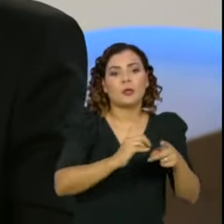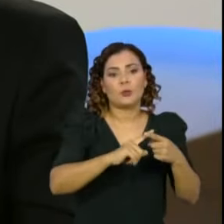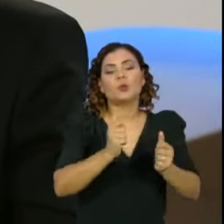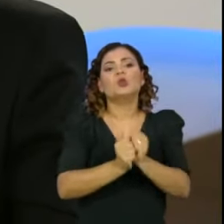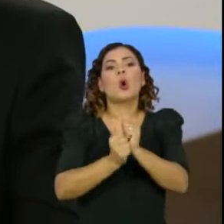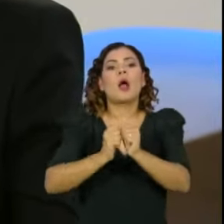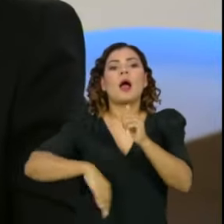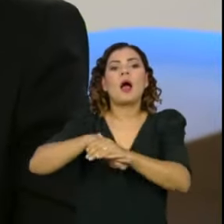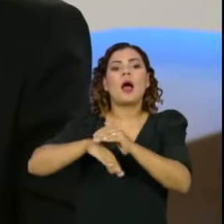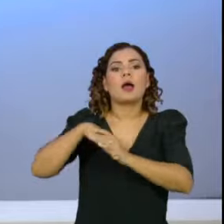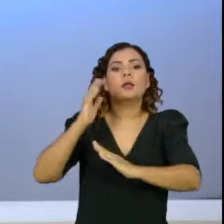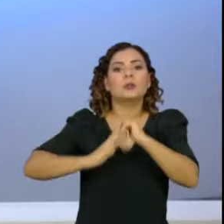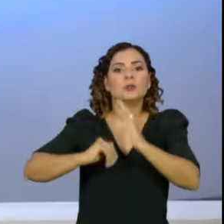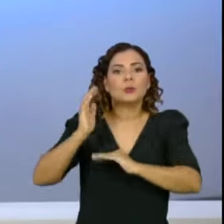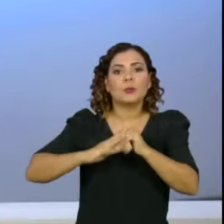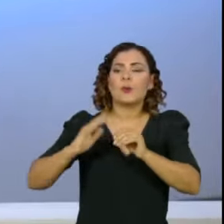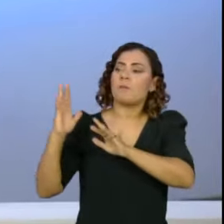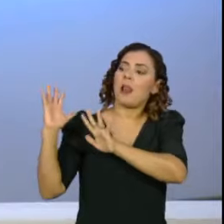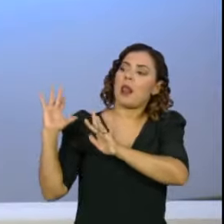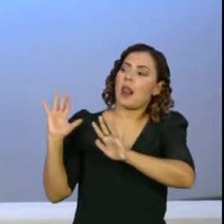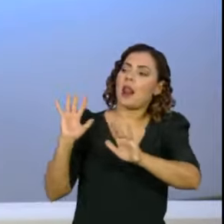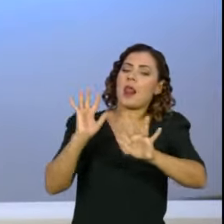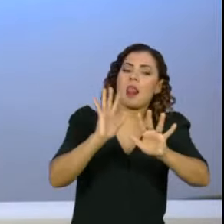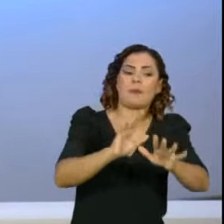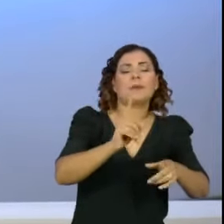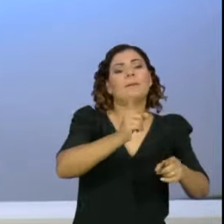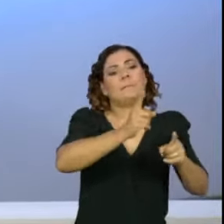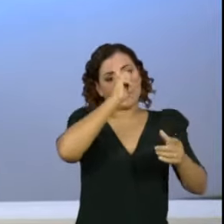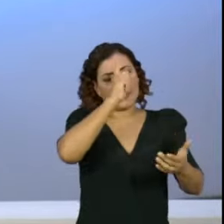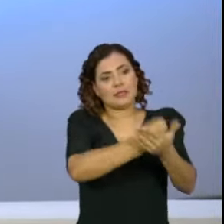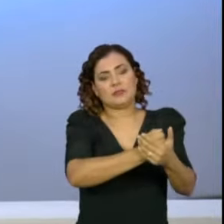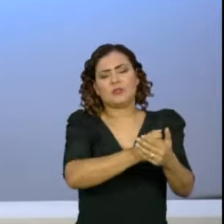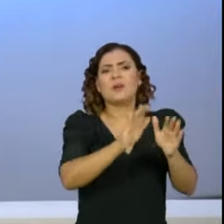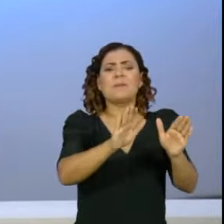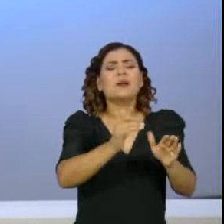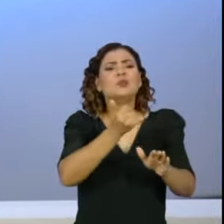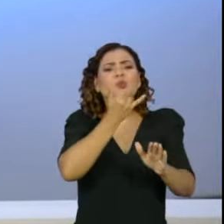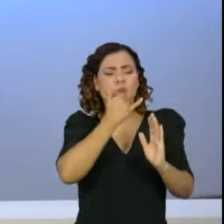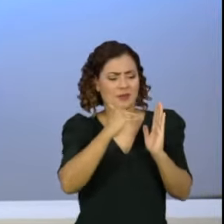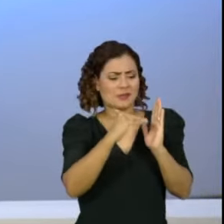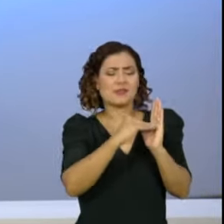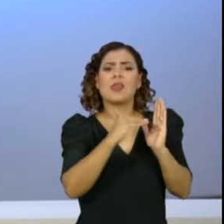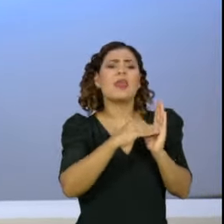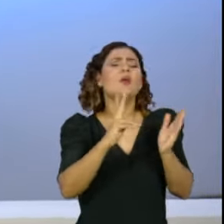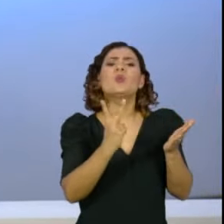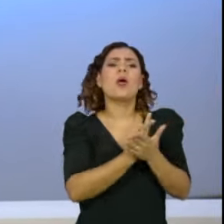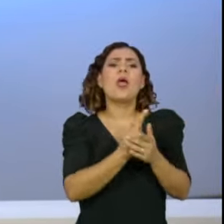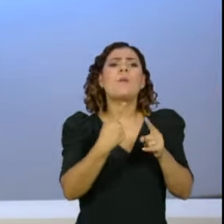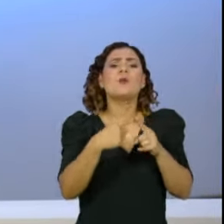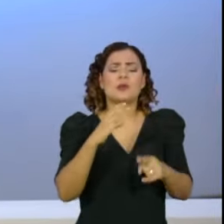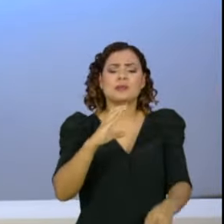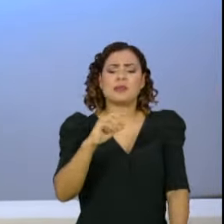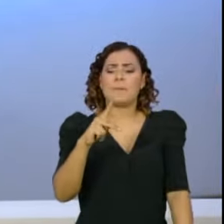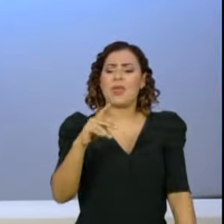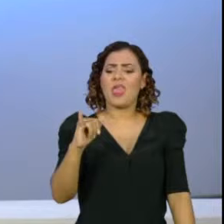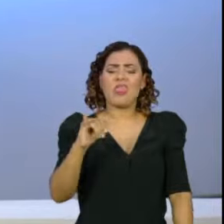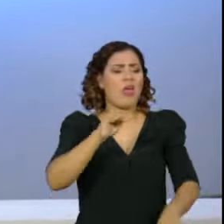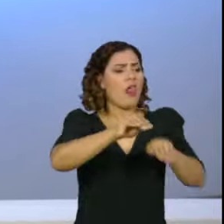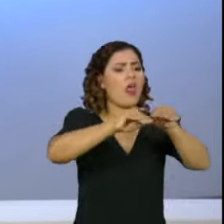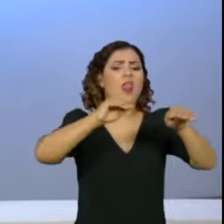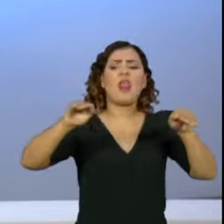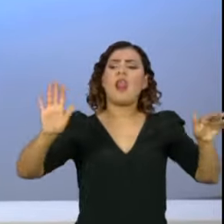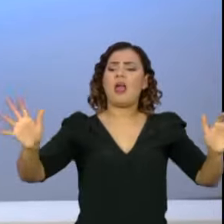jogadores. Eu pergunto para o senhor, aonde o Senado erra quando ele faz uma CPI, mobiliza